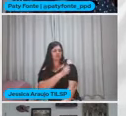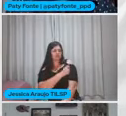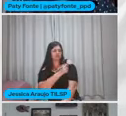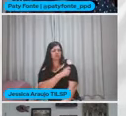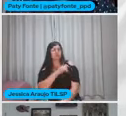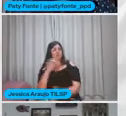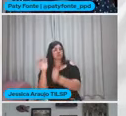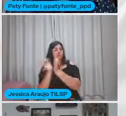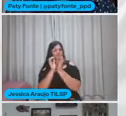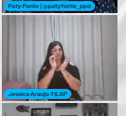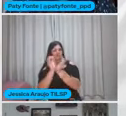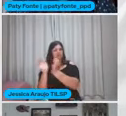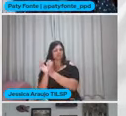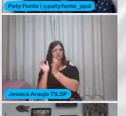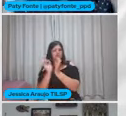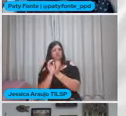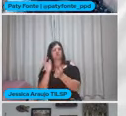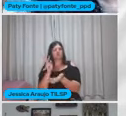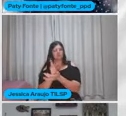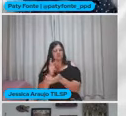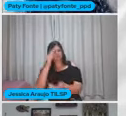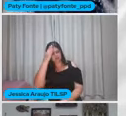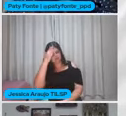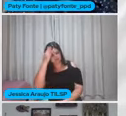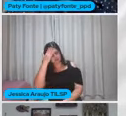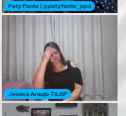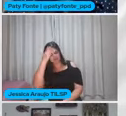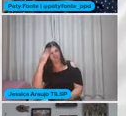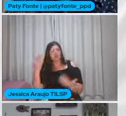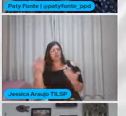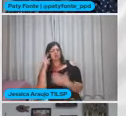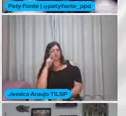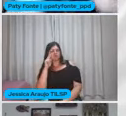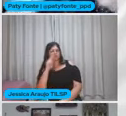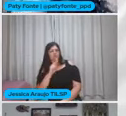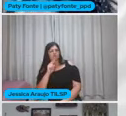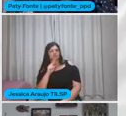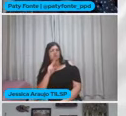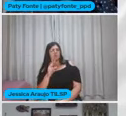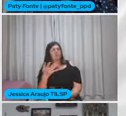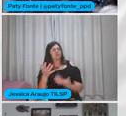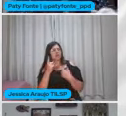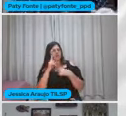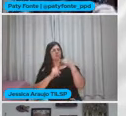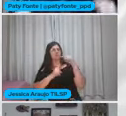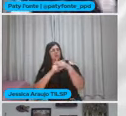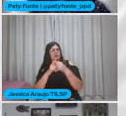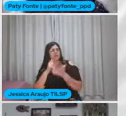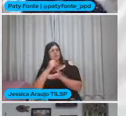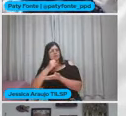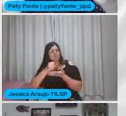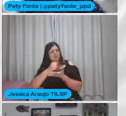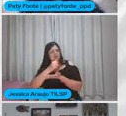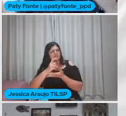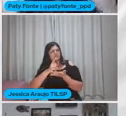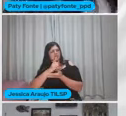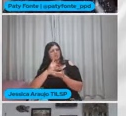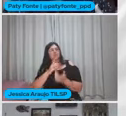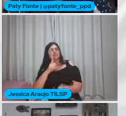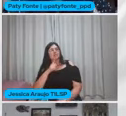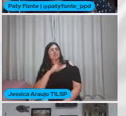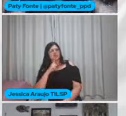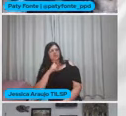turmas de vocês Eu sei E é por isso que vocês agora Estão aqui nos assistindo Porque vocês querem Mais embasamento Vocês querem ter